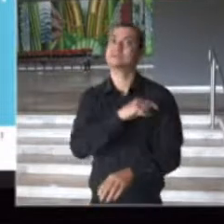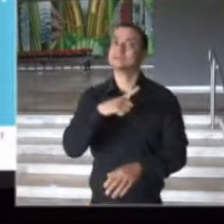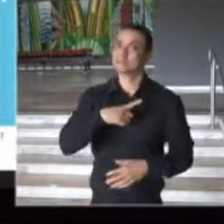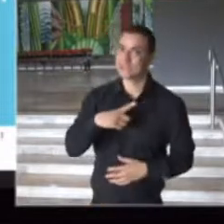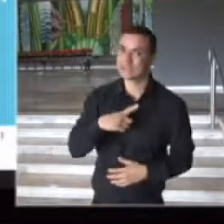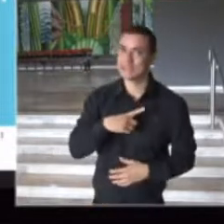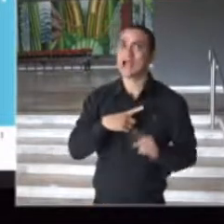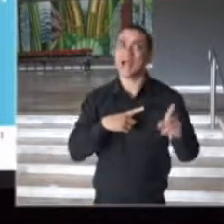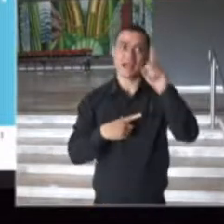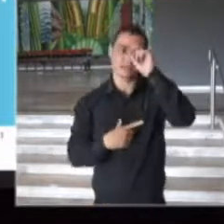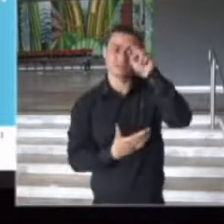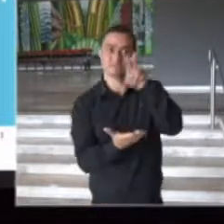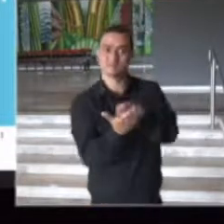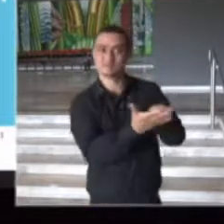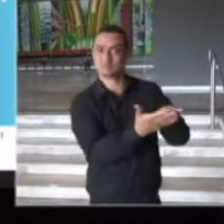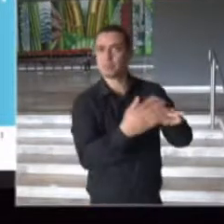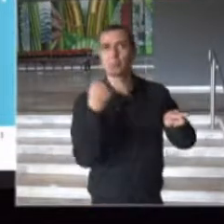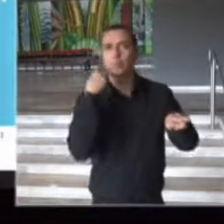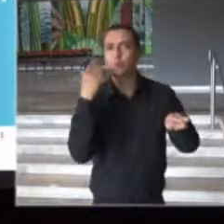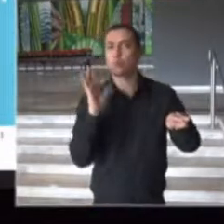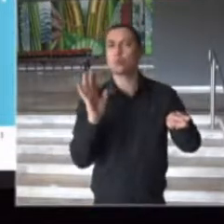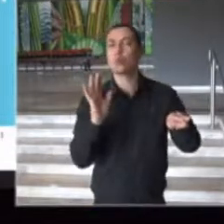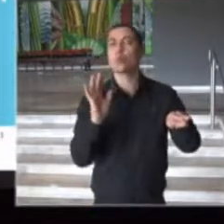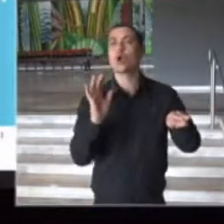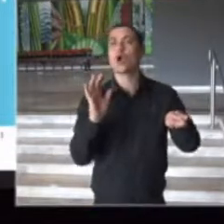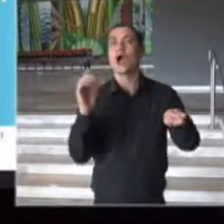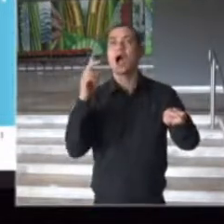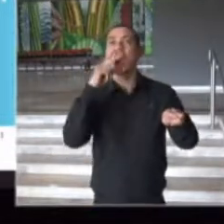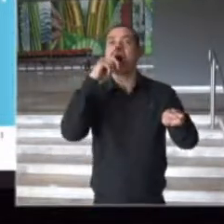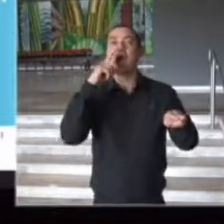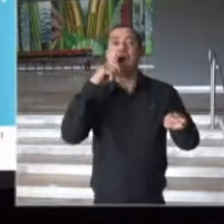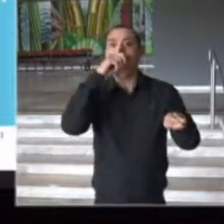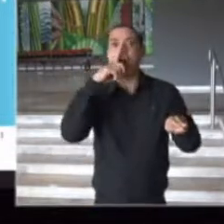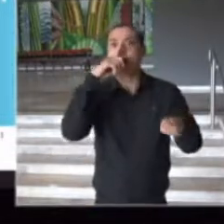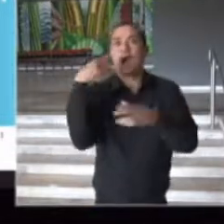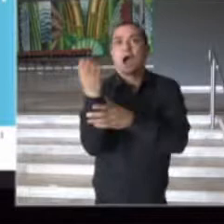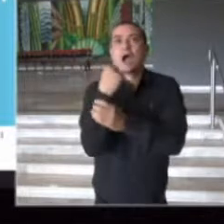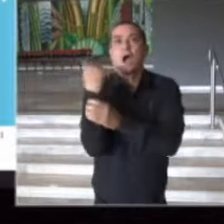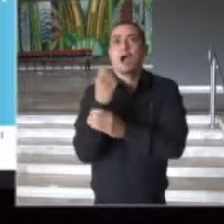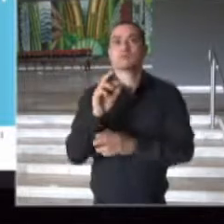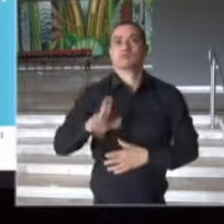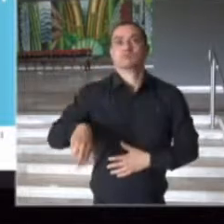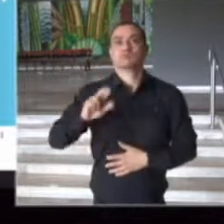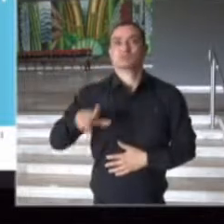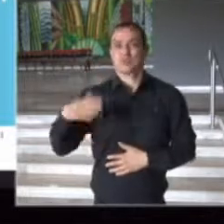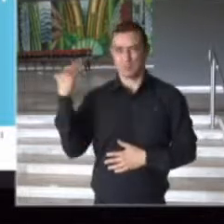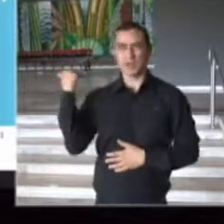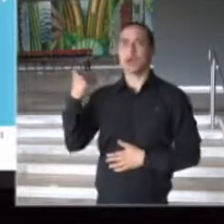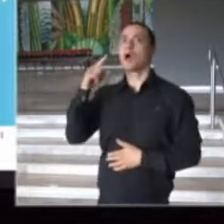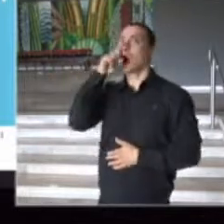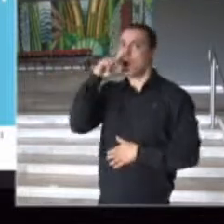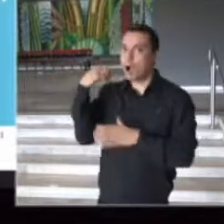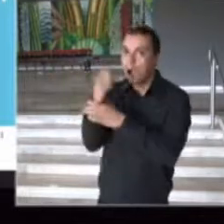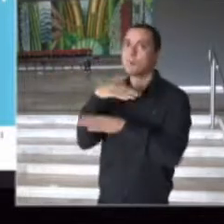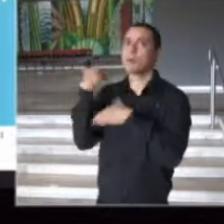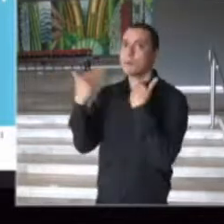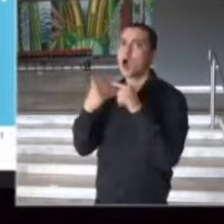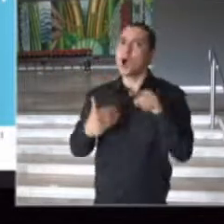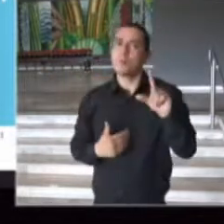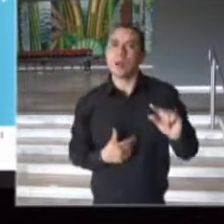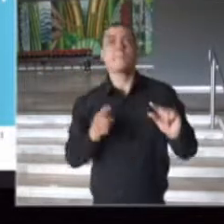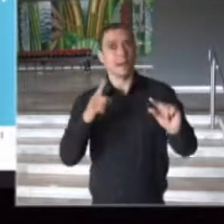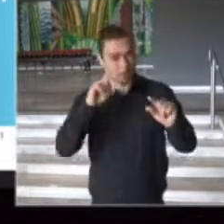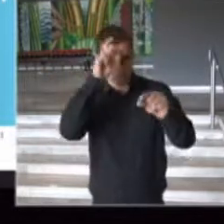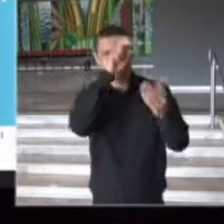internações, mesmo que não sejam internações com tanta gravidade como acontecia no início da pandemia, é muito elevado. O próximo